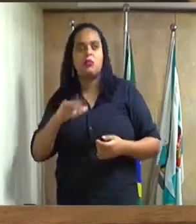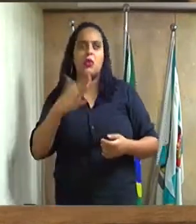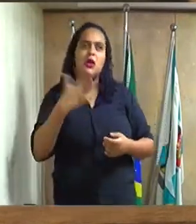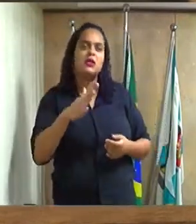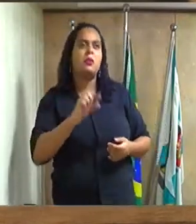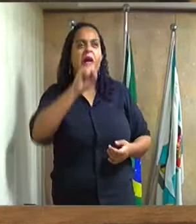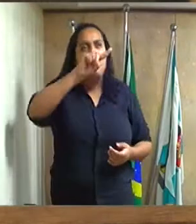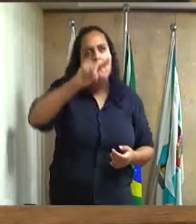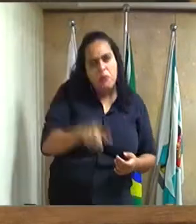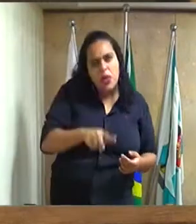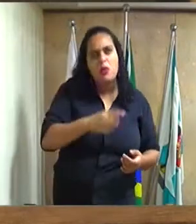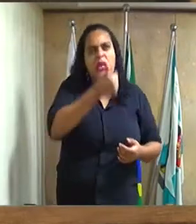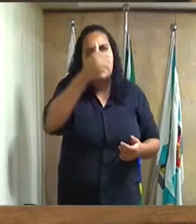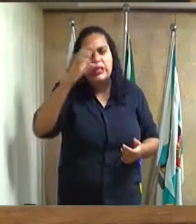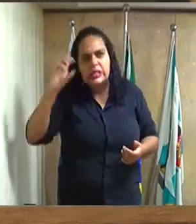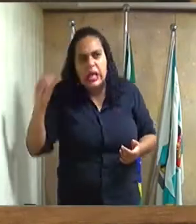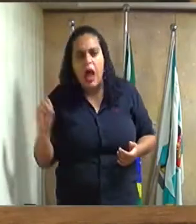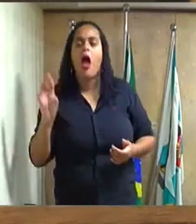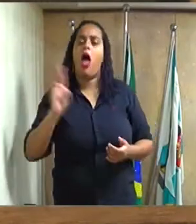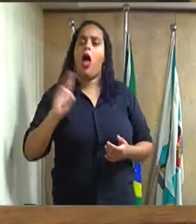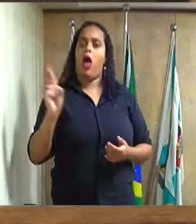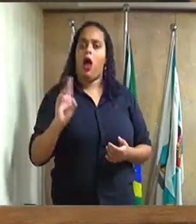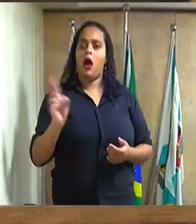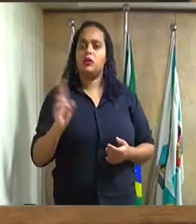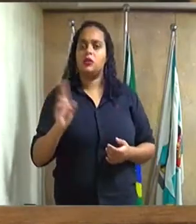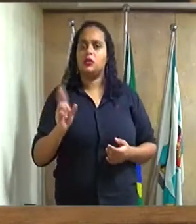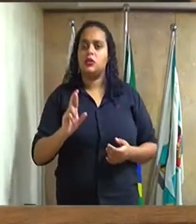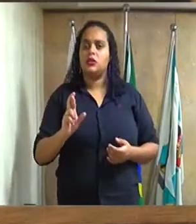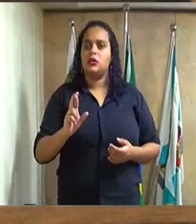de R$.100 semanais.